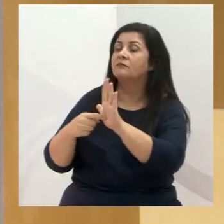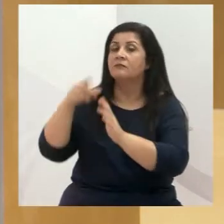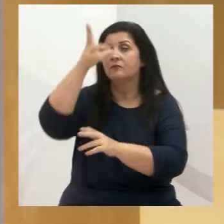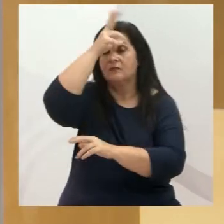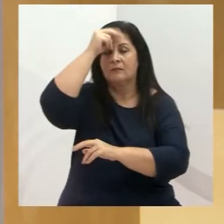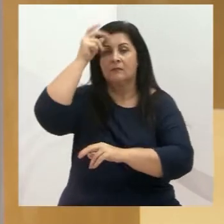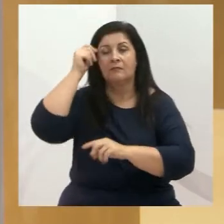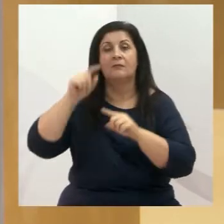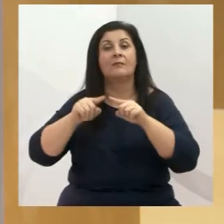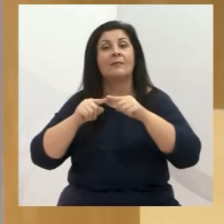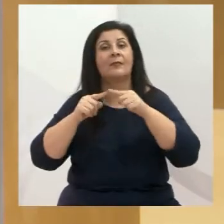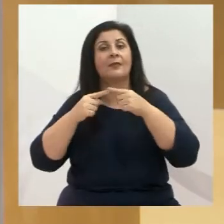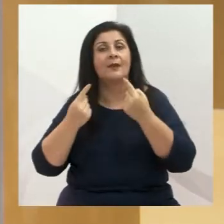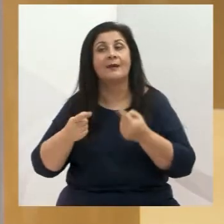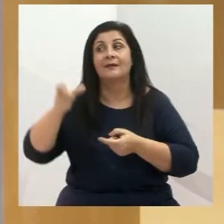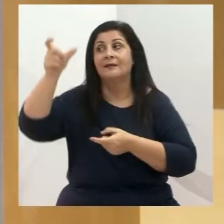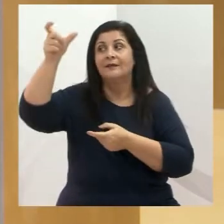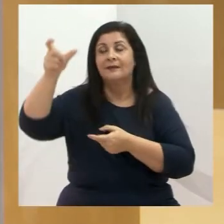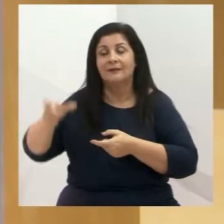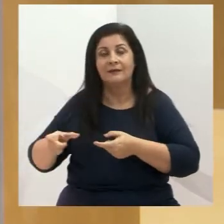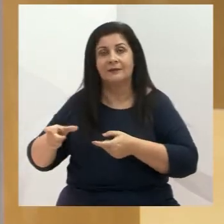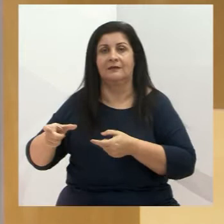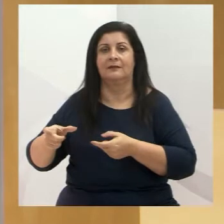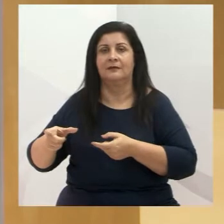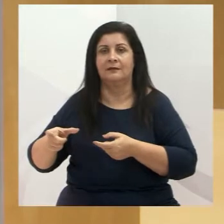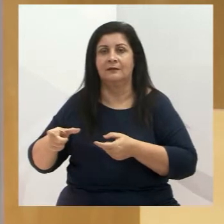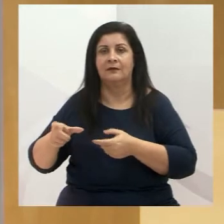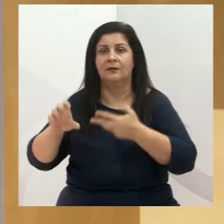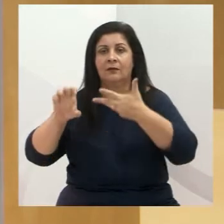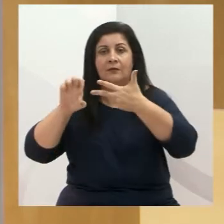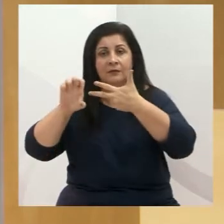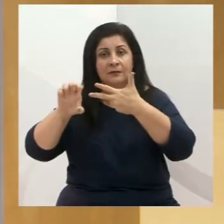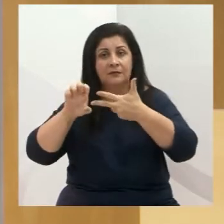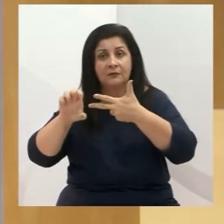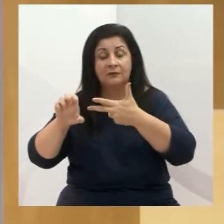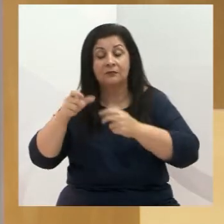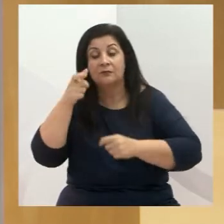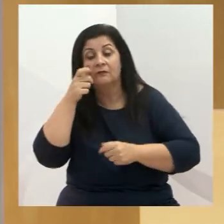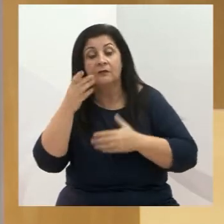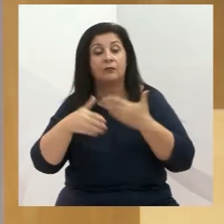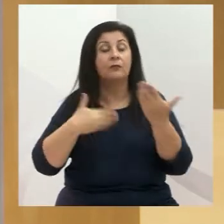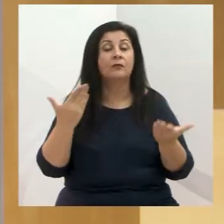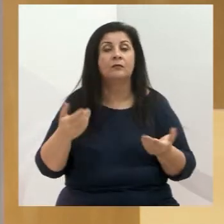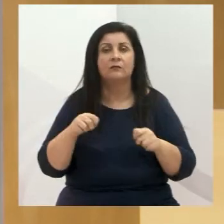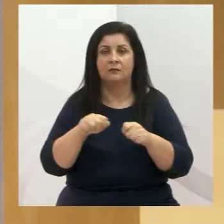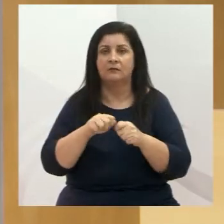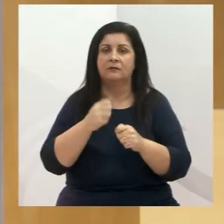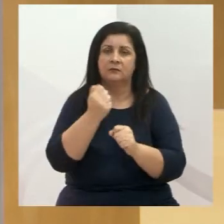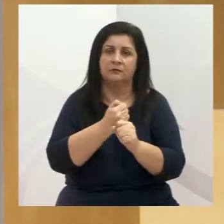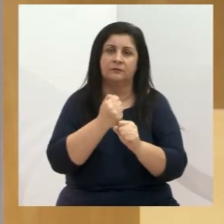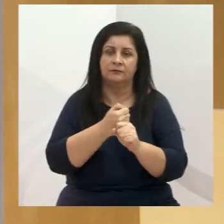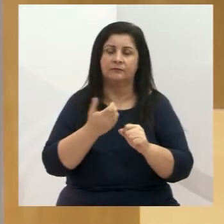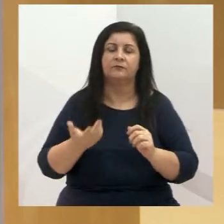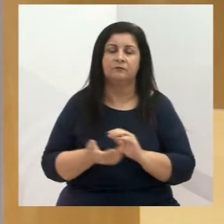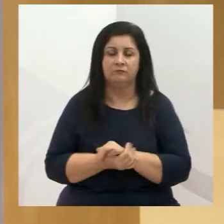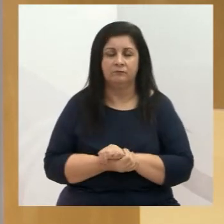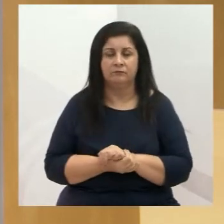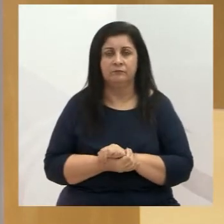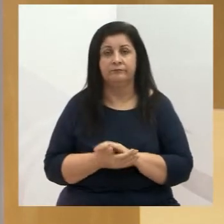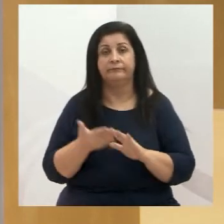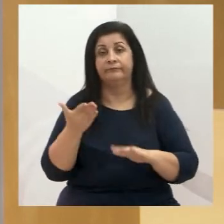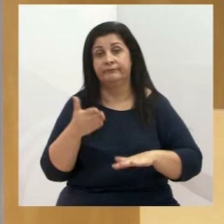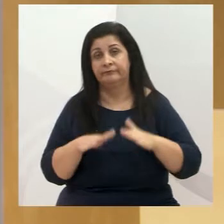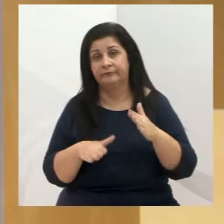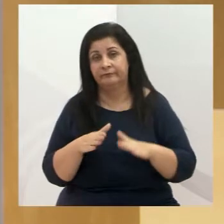cabe ao Executivo definir qual o melhor momento para se realizar determinadas obras, dependendo ainda